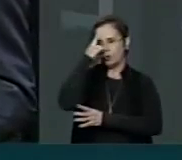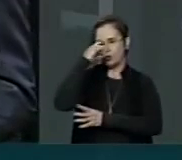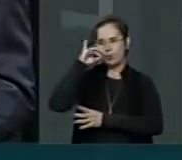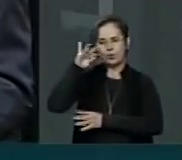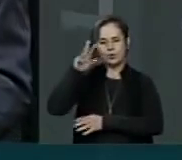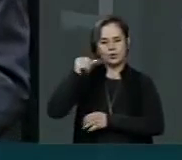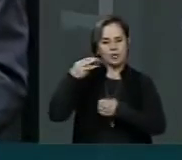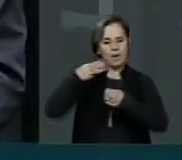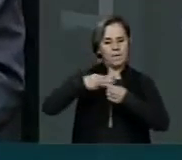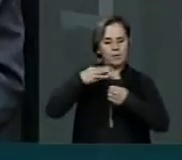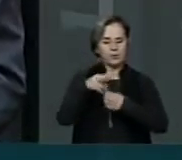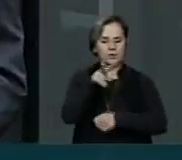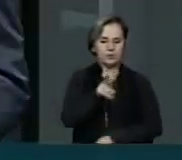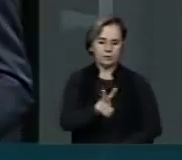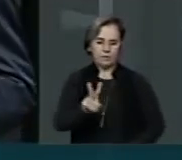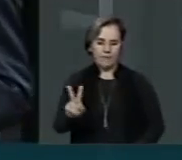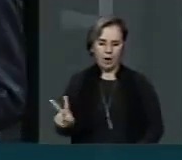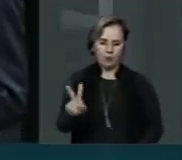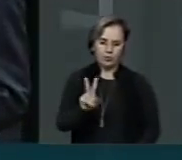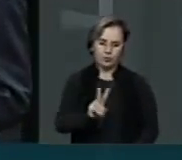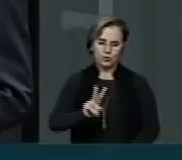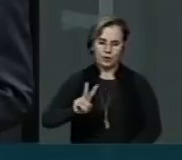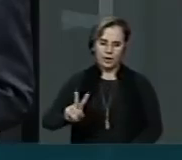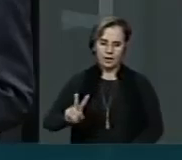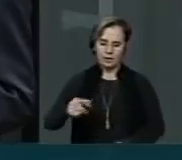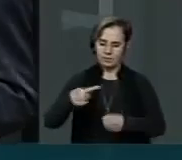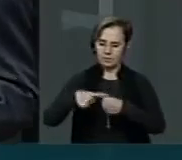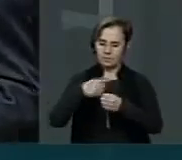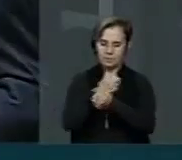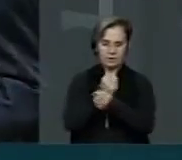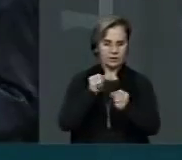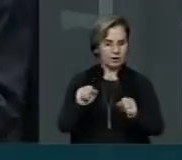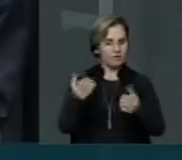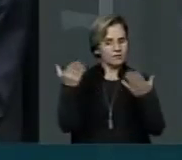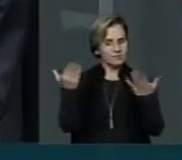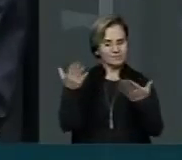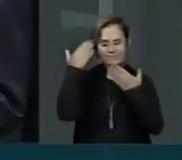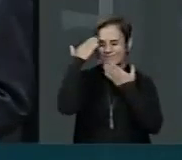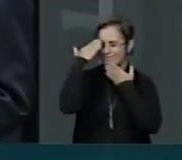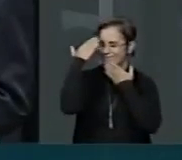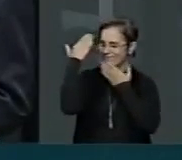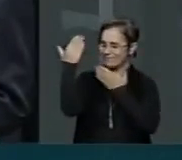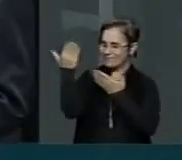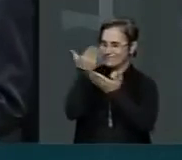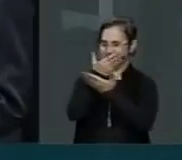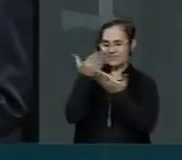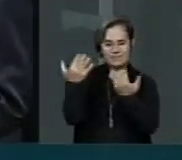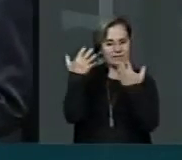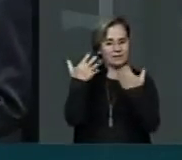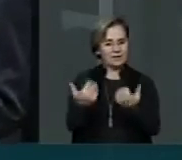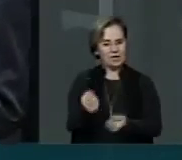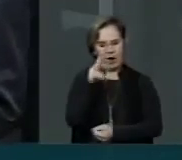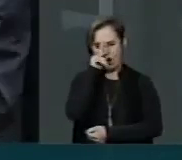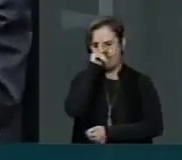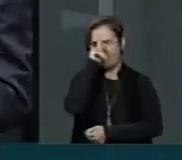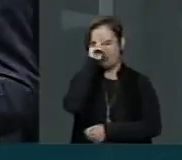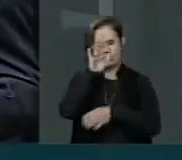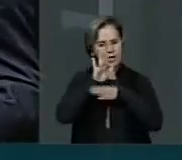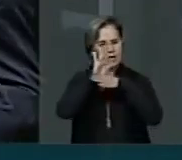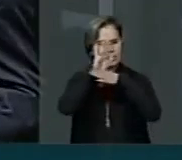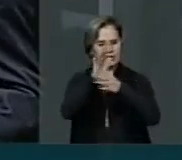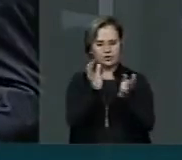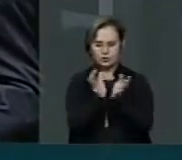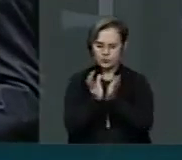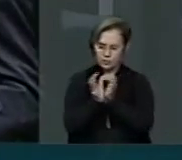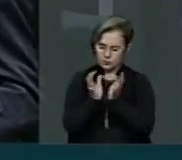do reggae lá em Salvador. Aqui ficam os nossos agradecimentos, reconhecendo a força e a contribuição das